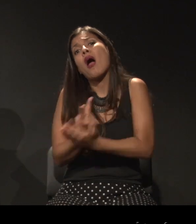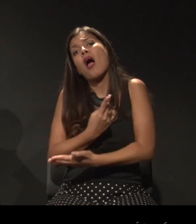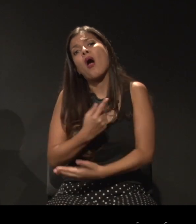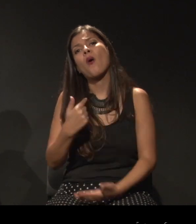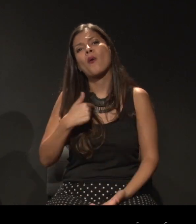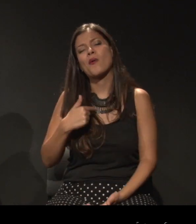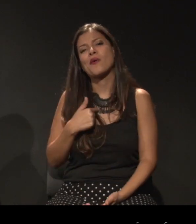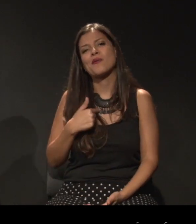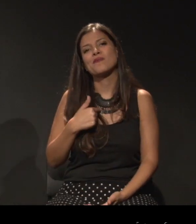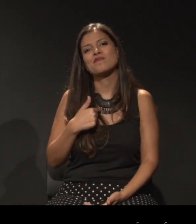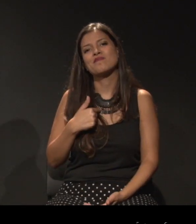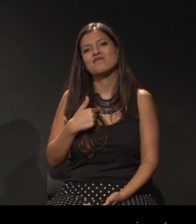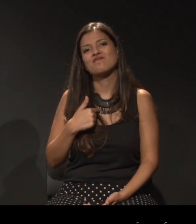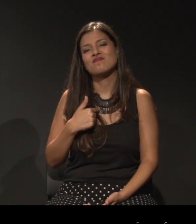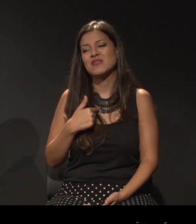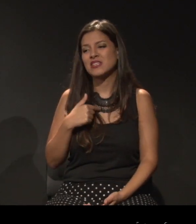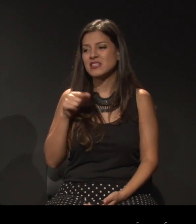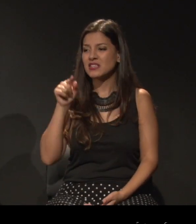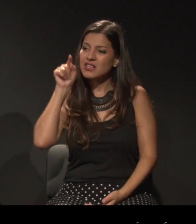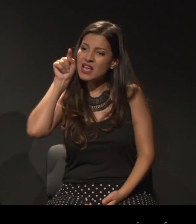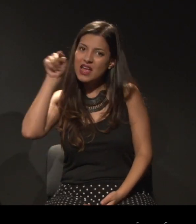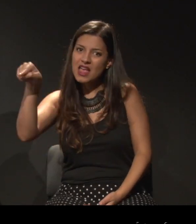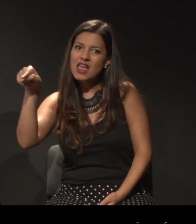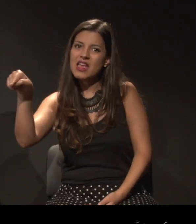naquilo que está me agredindo,